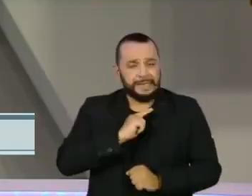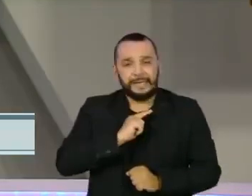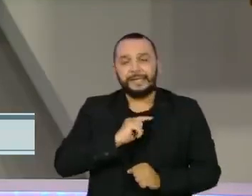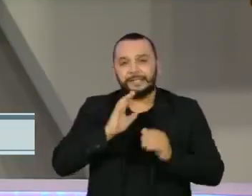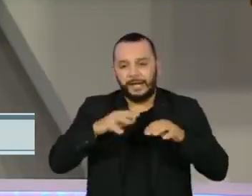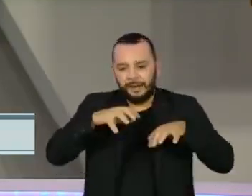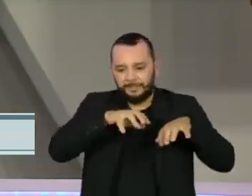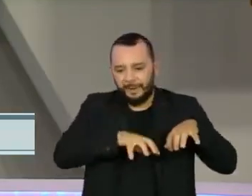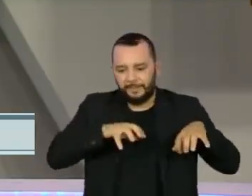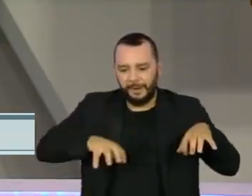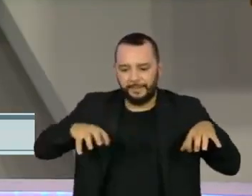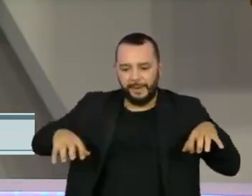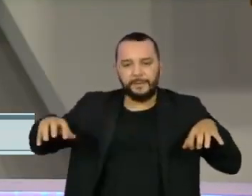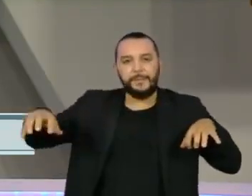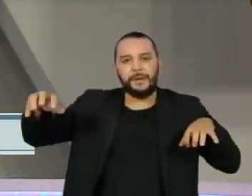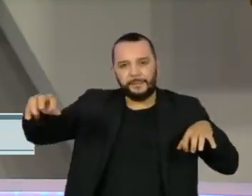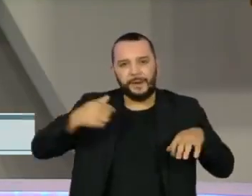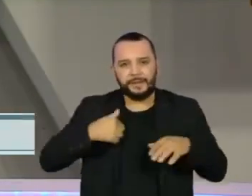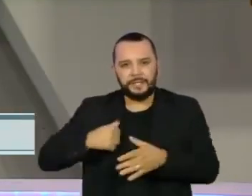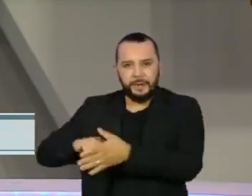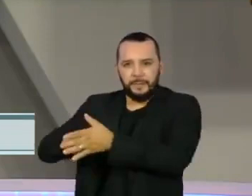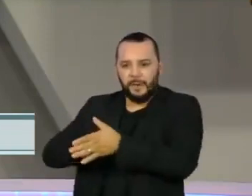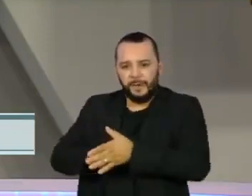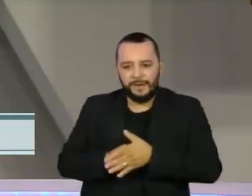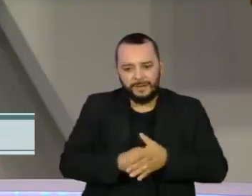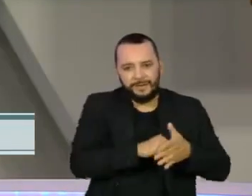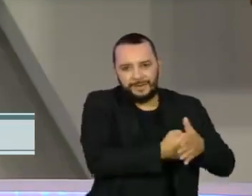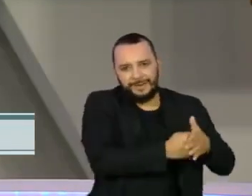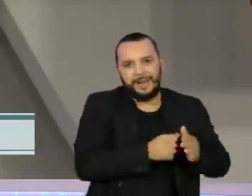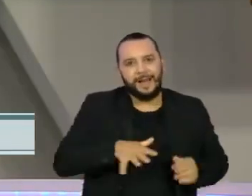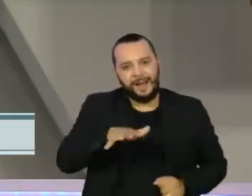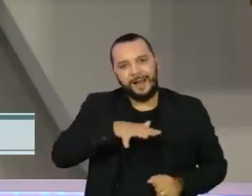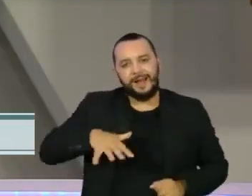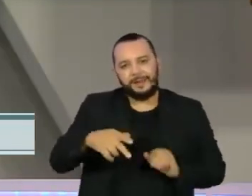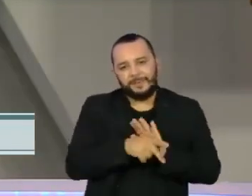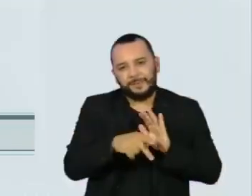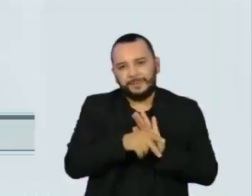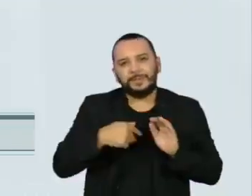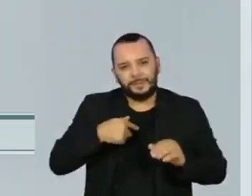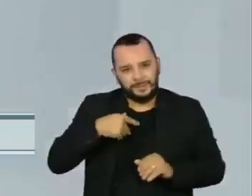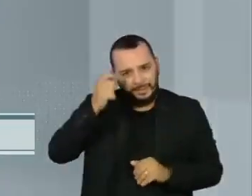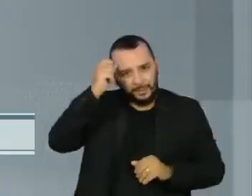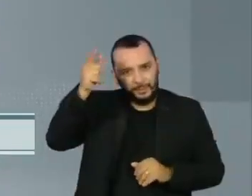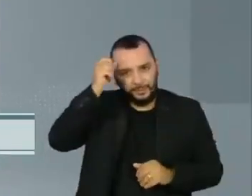diferentes pastas e devem acender um sinal de alerta nas instituições democráticas.